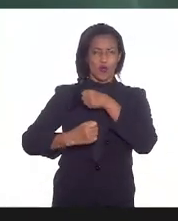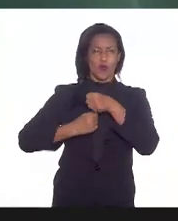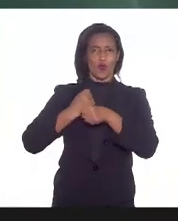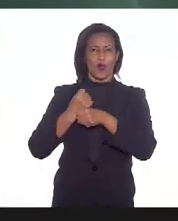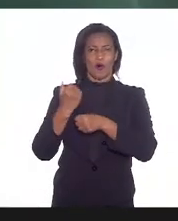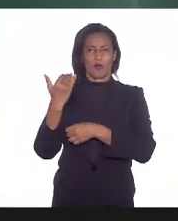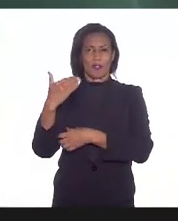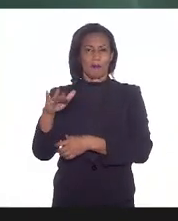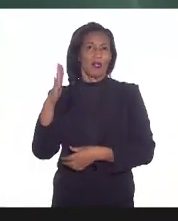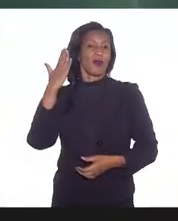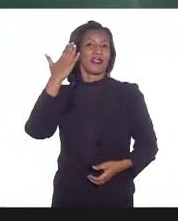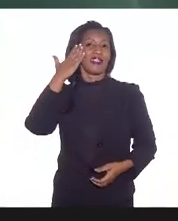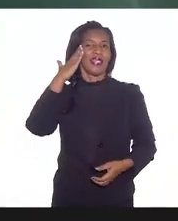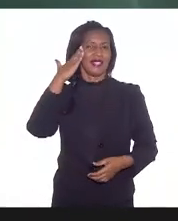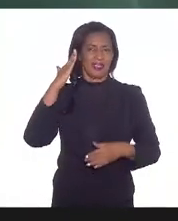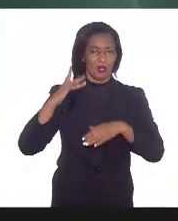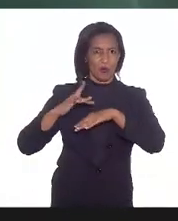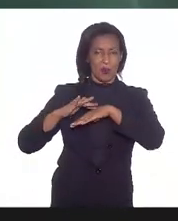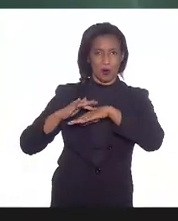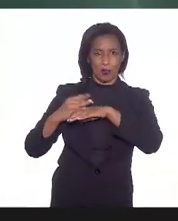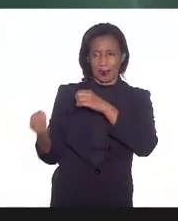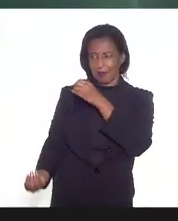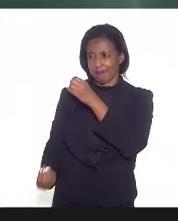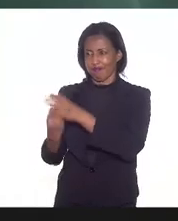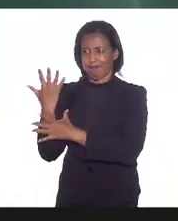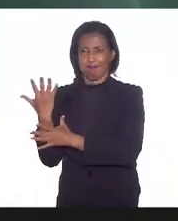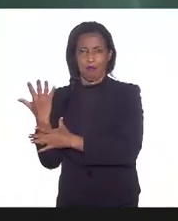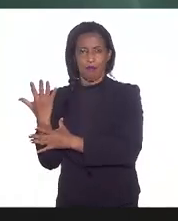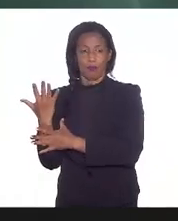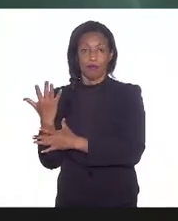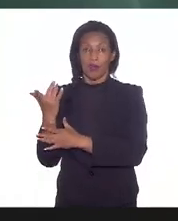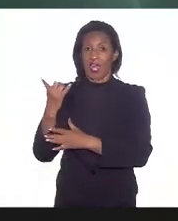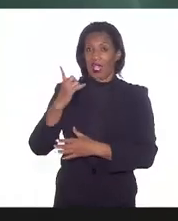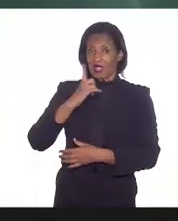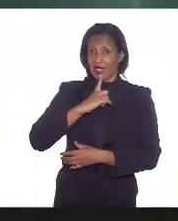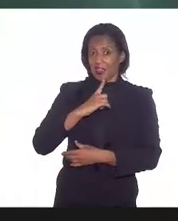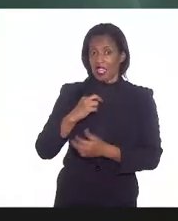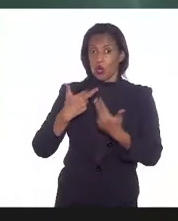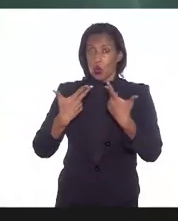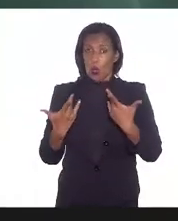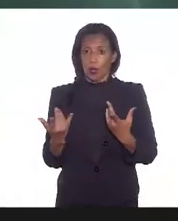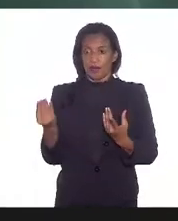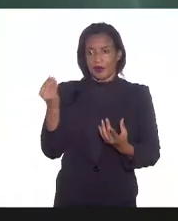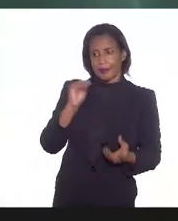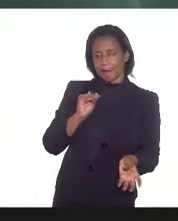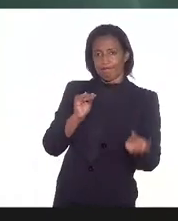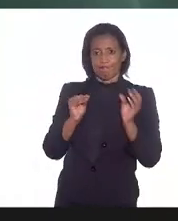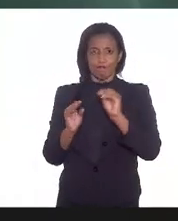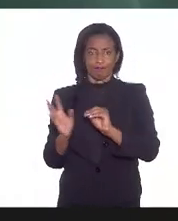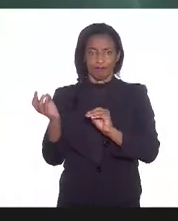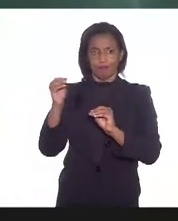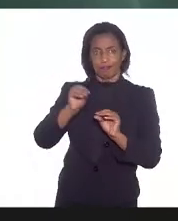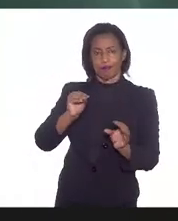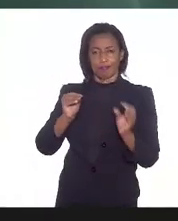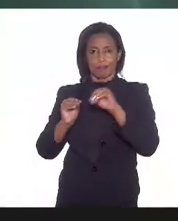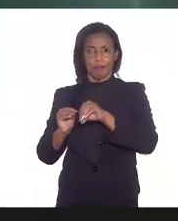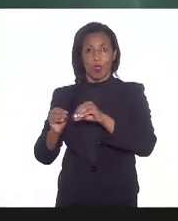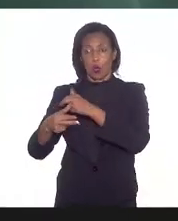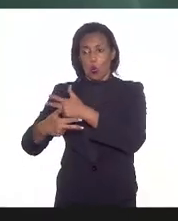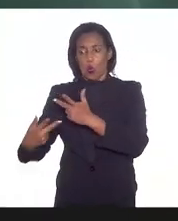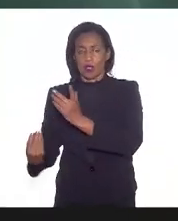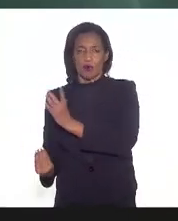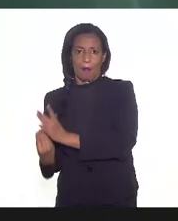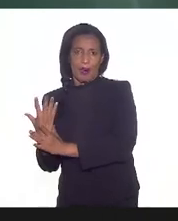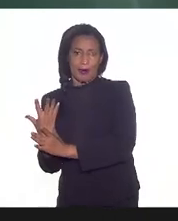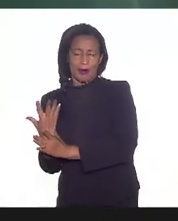doença que ninguém entende então a gente tem coisas que vão se colocando e coisas que vão aparecendo e a gente só